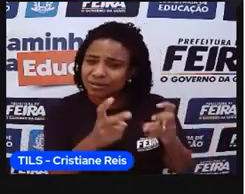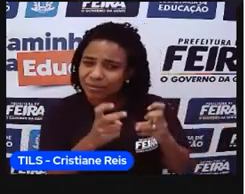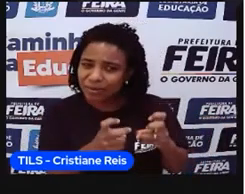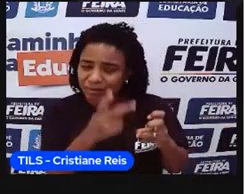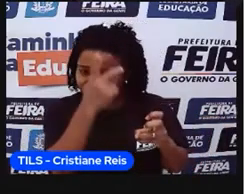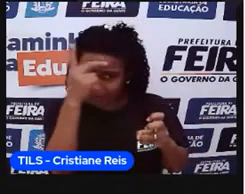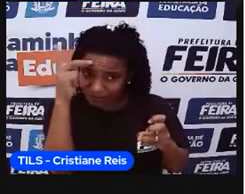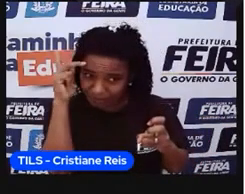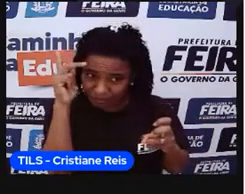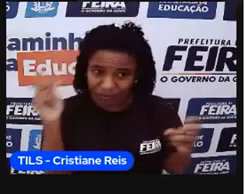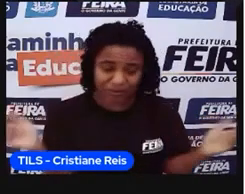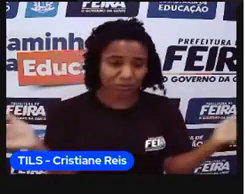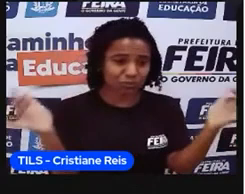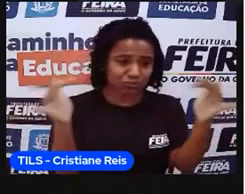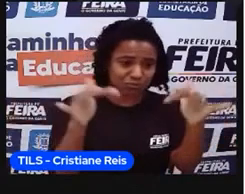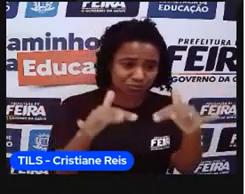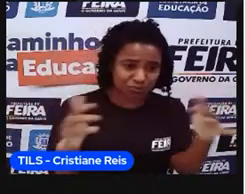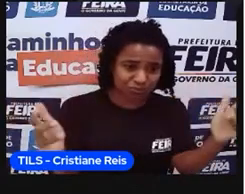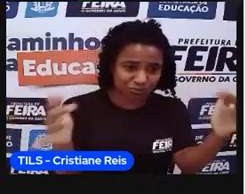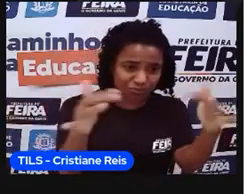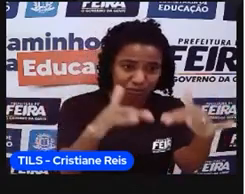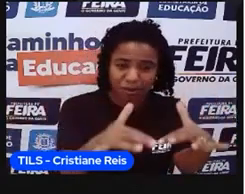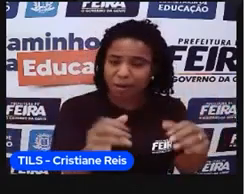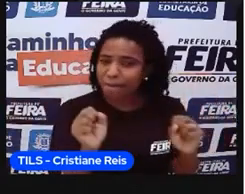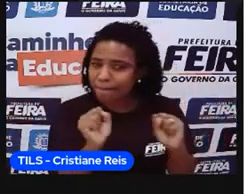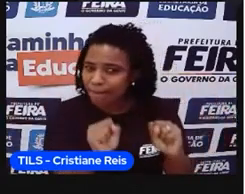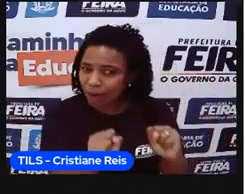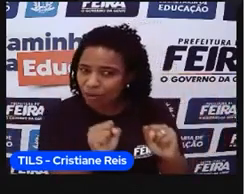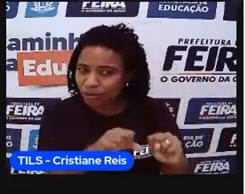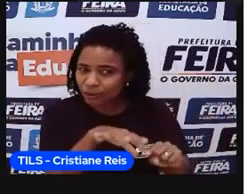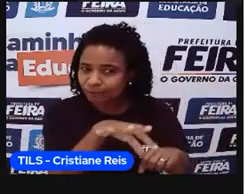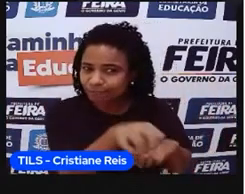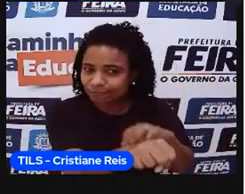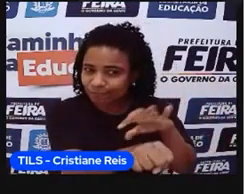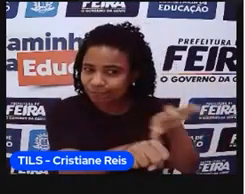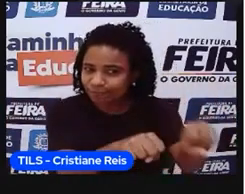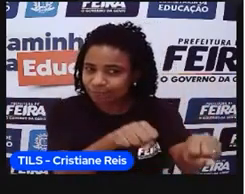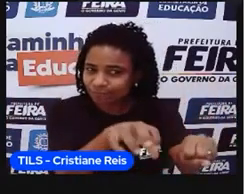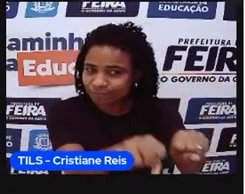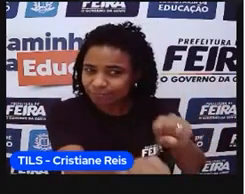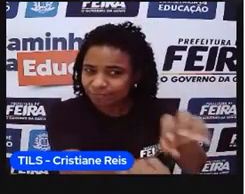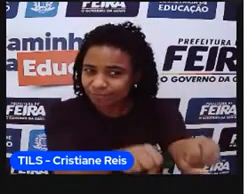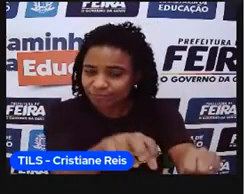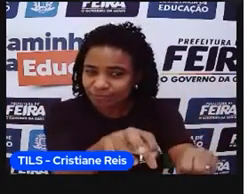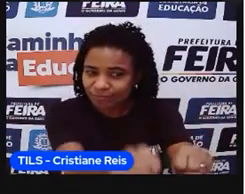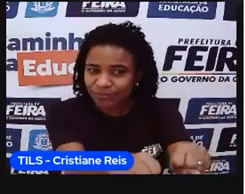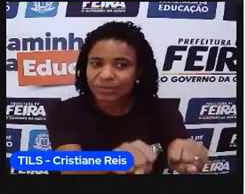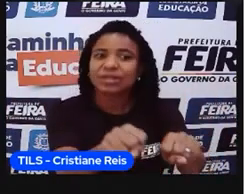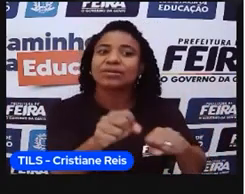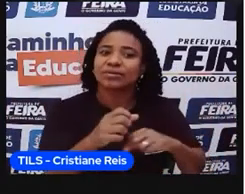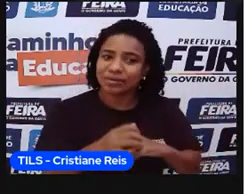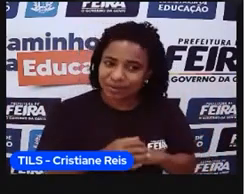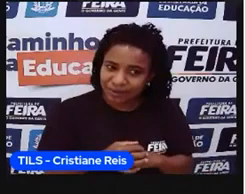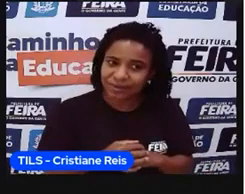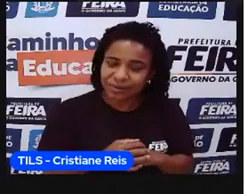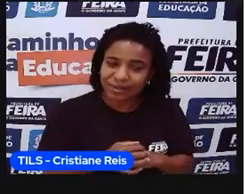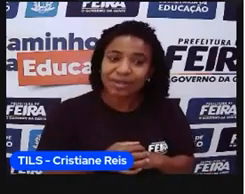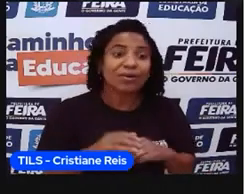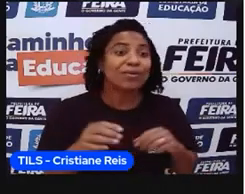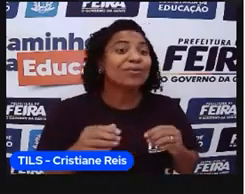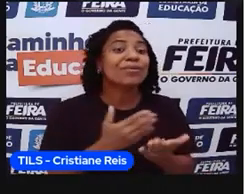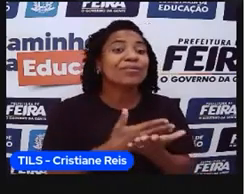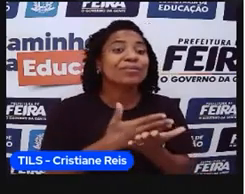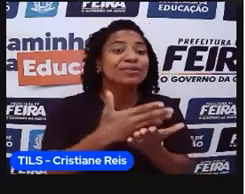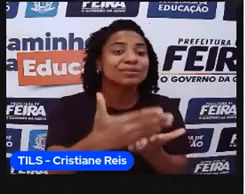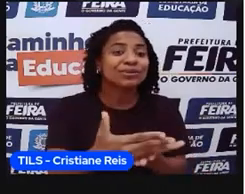gente que poderiam, né, capturar para esse novo processo, né, para essa nova religião. Eles foram instalando as missões